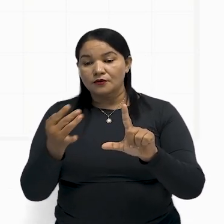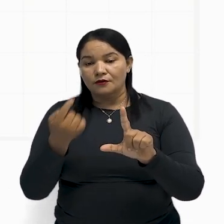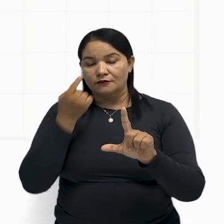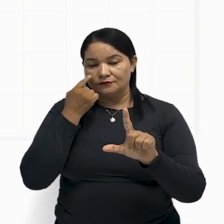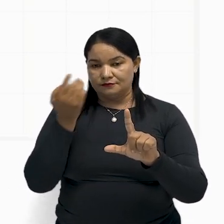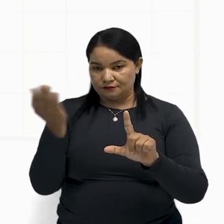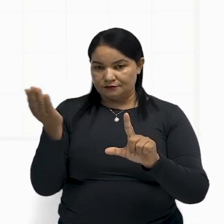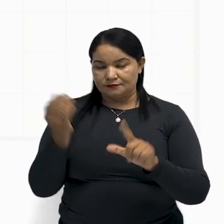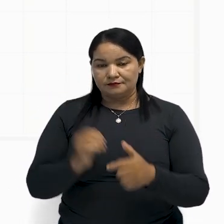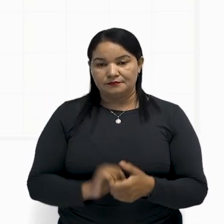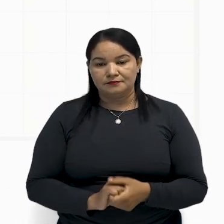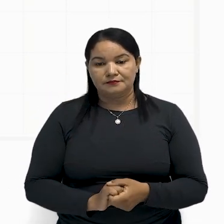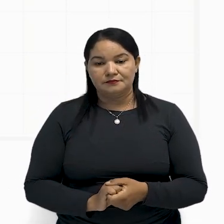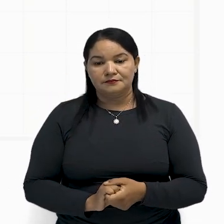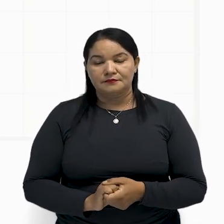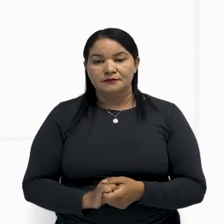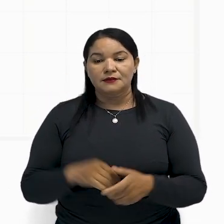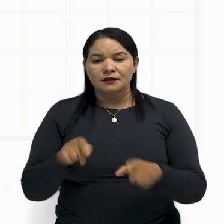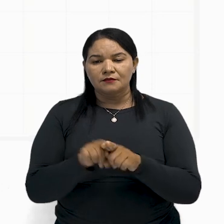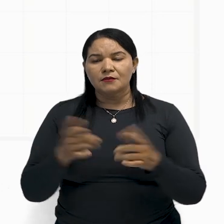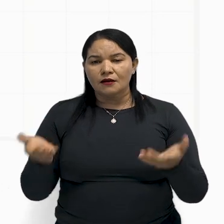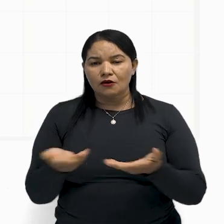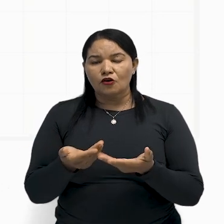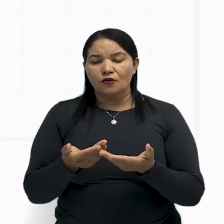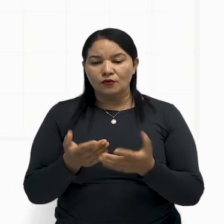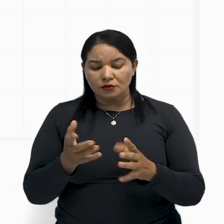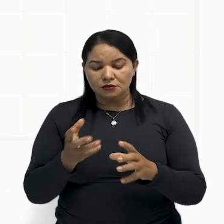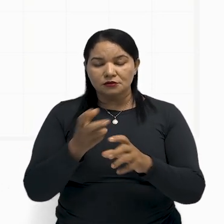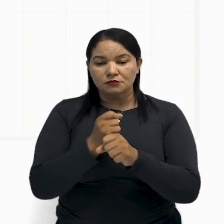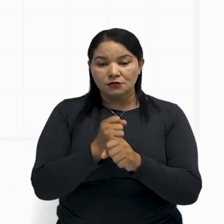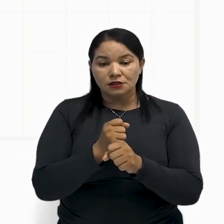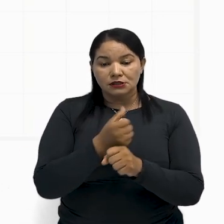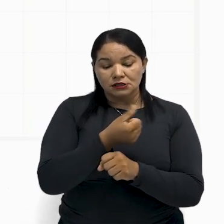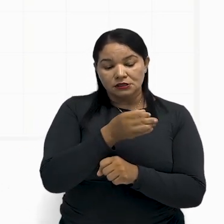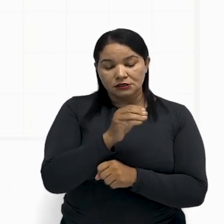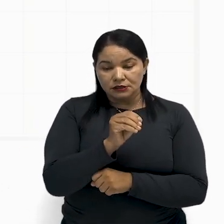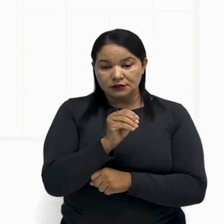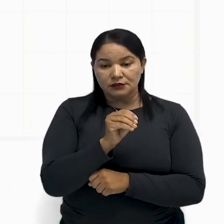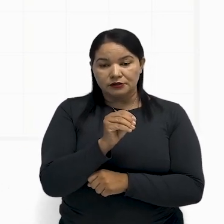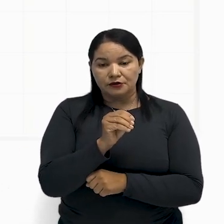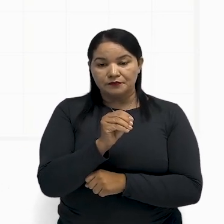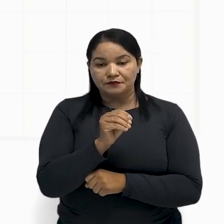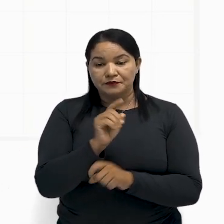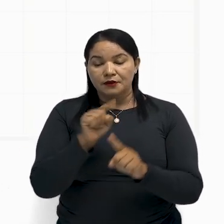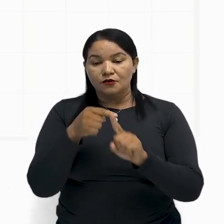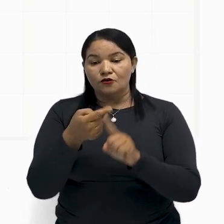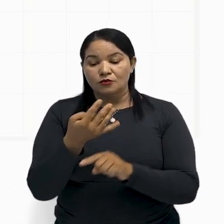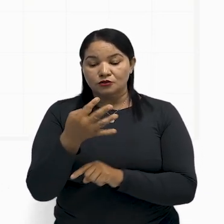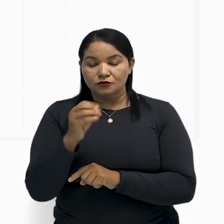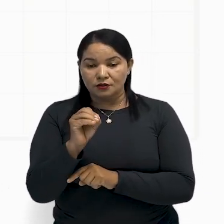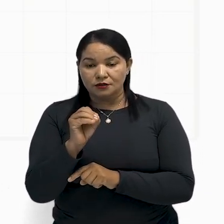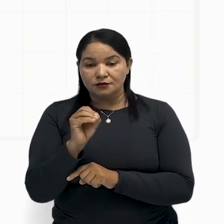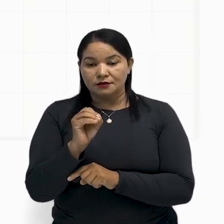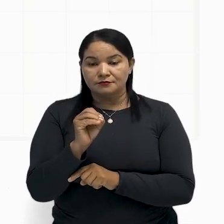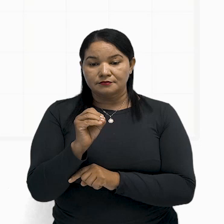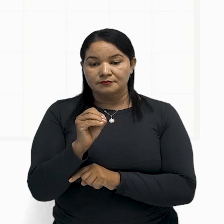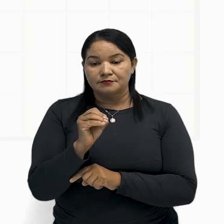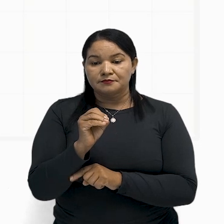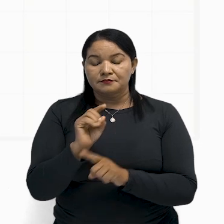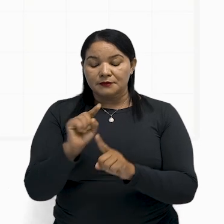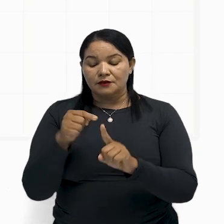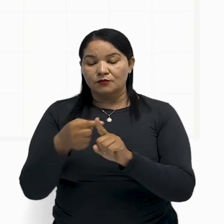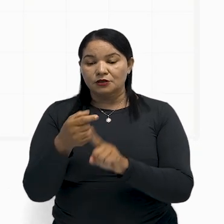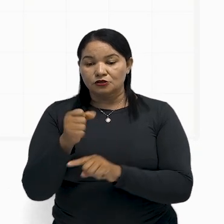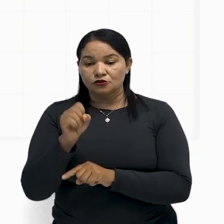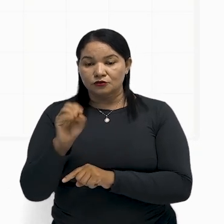Agora, observe o seguinte, quando eu somo 60 mais 40, 100, mais